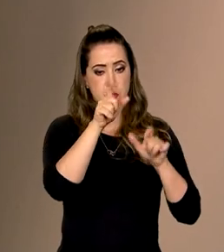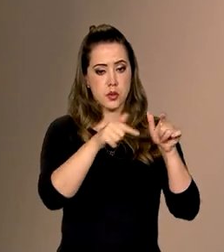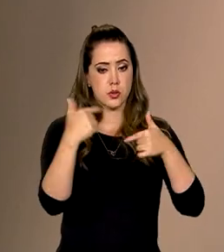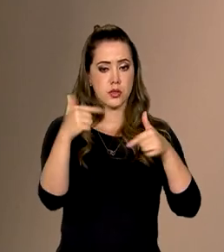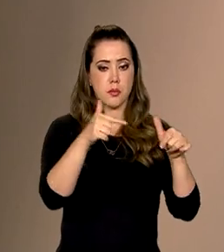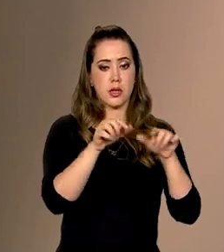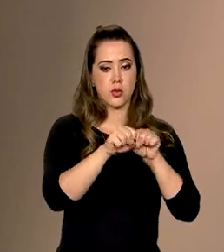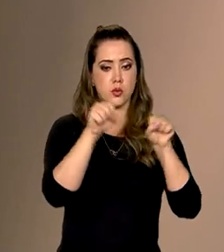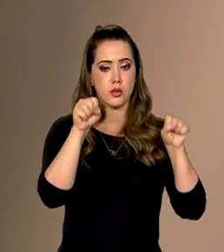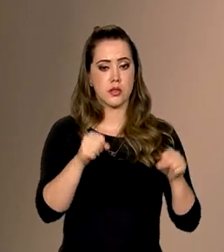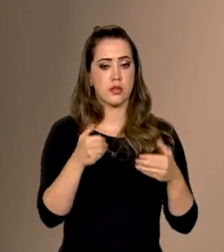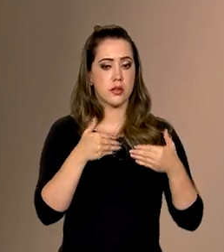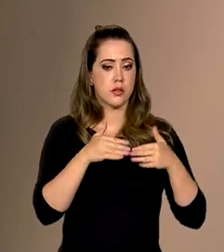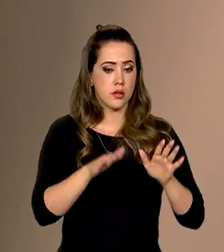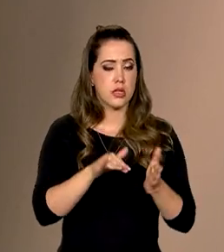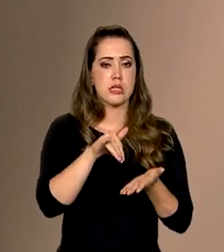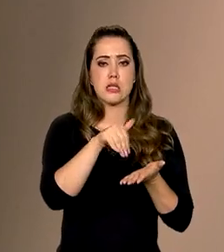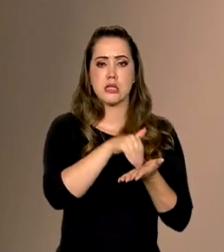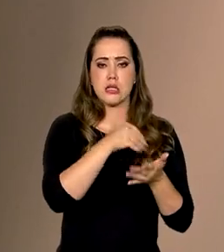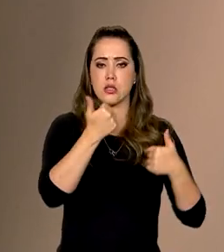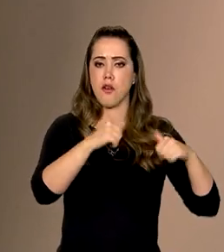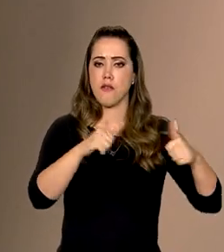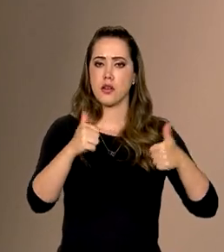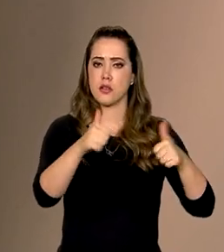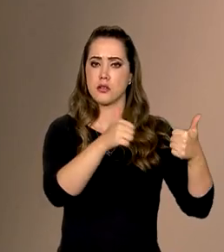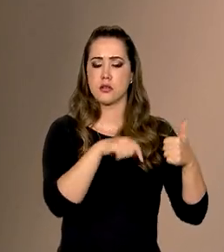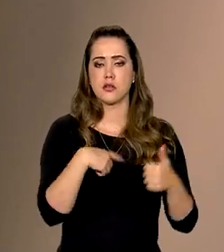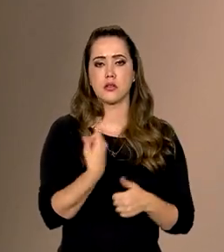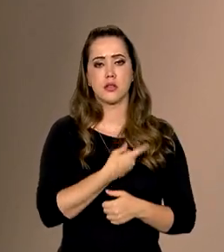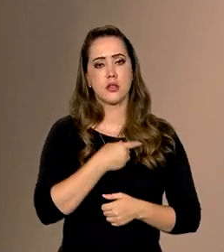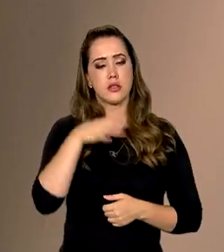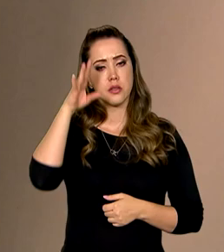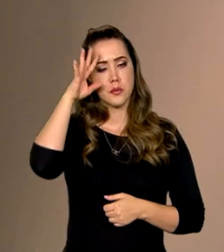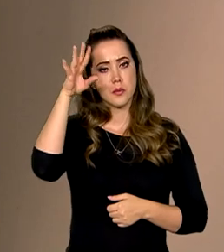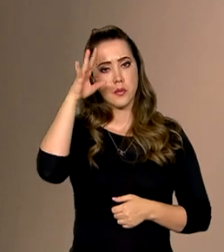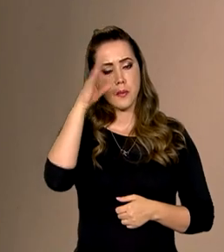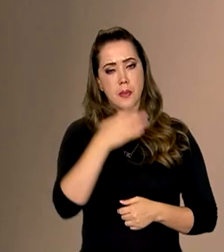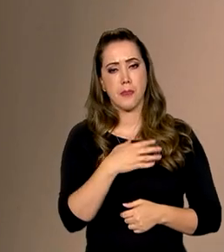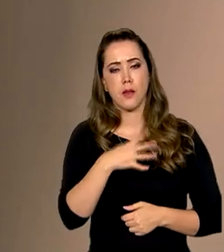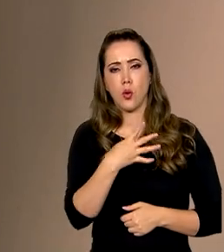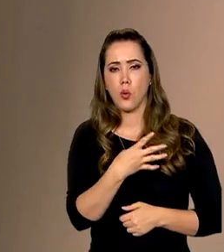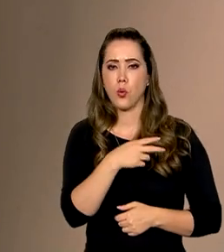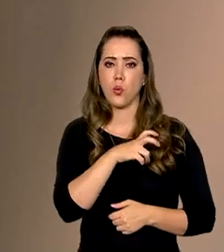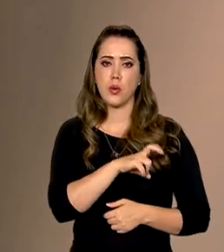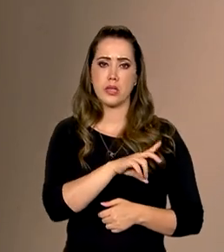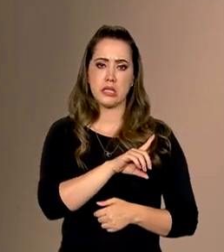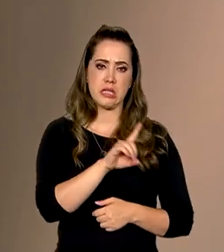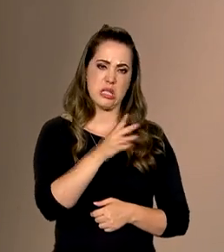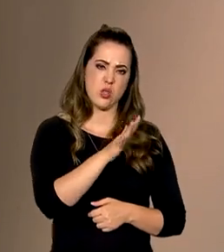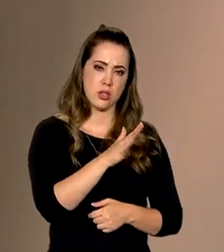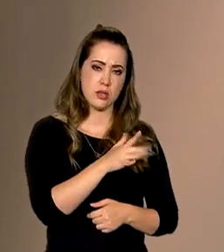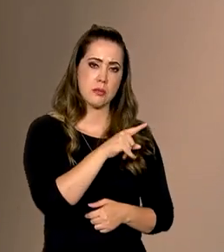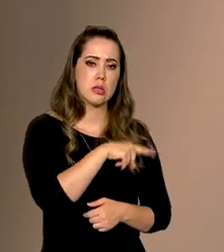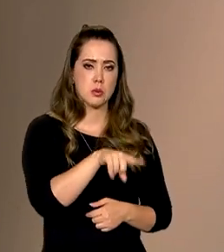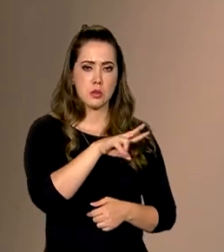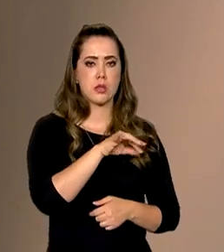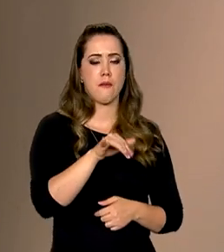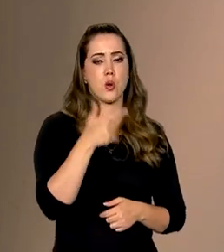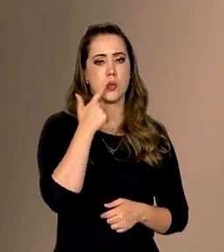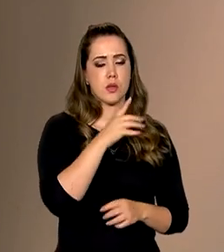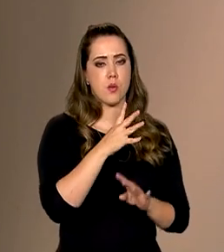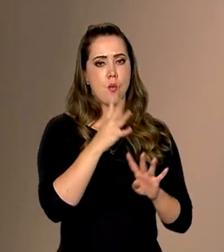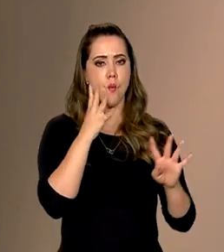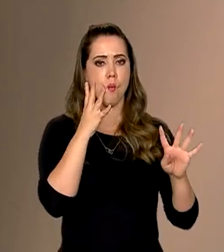com o sistema aberto, fazendo as análises. E a gente imagina que com mais 45 dias, a gente zera